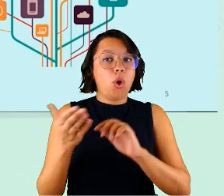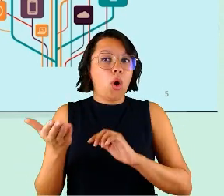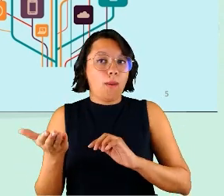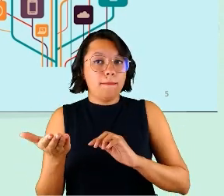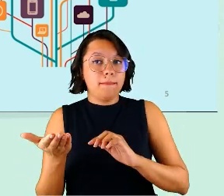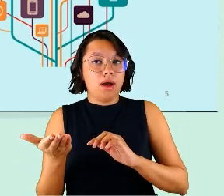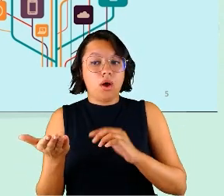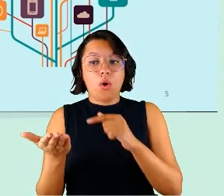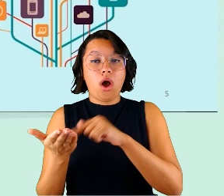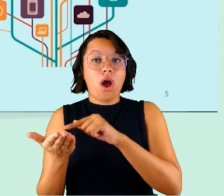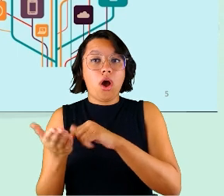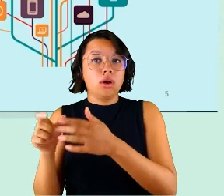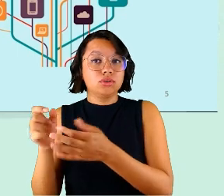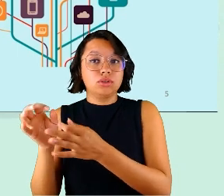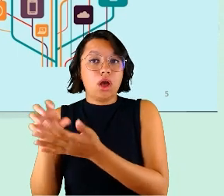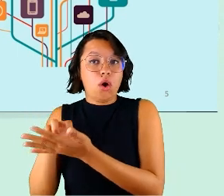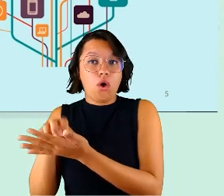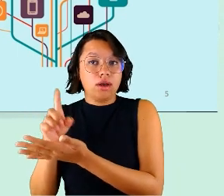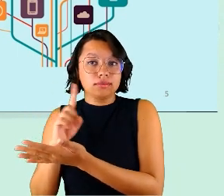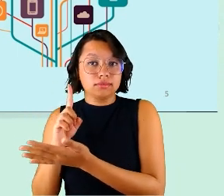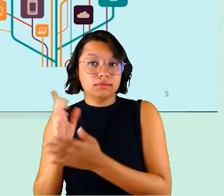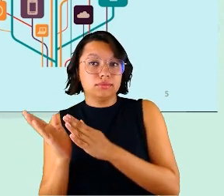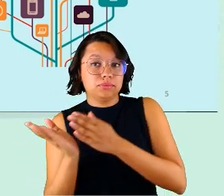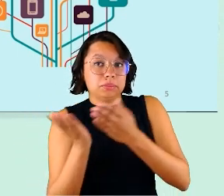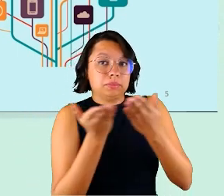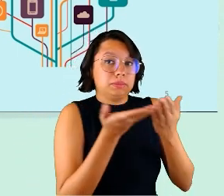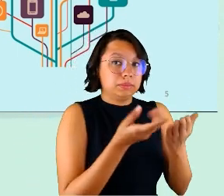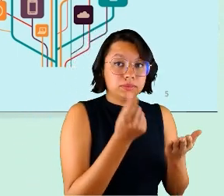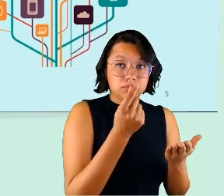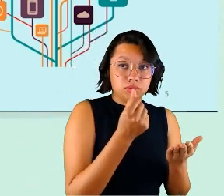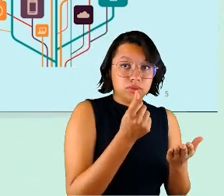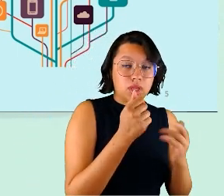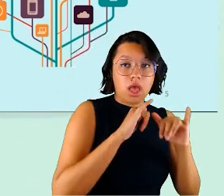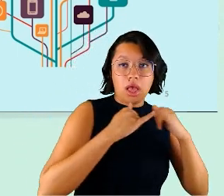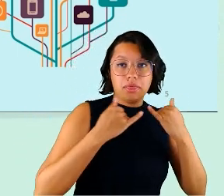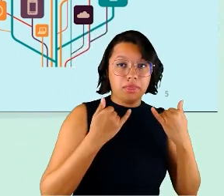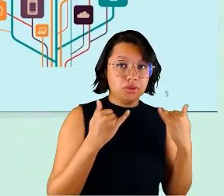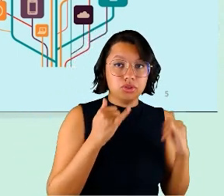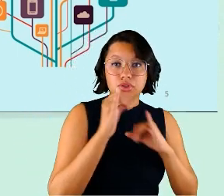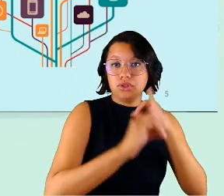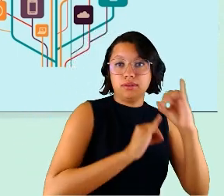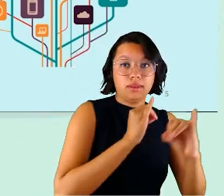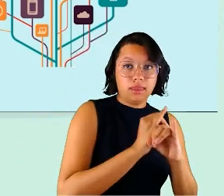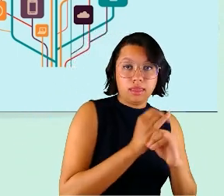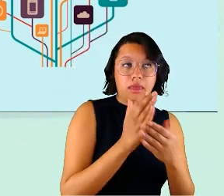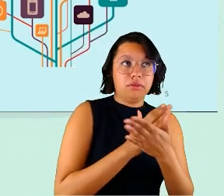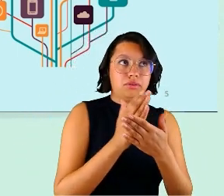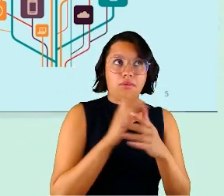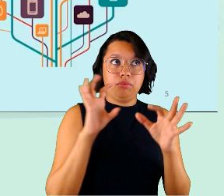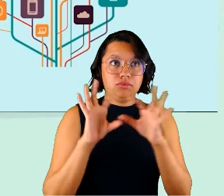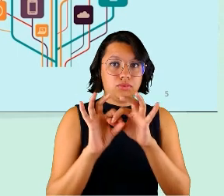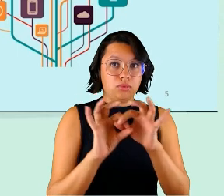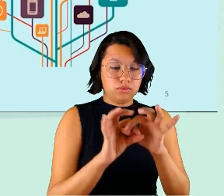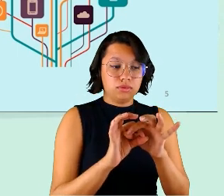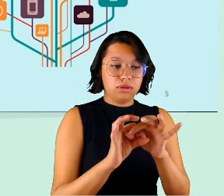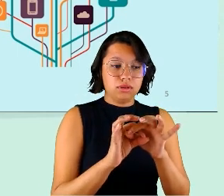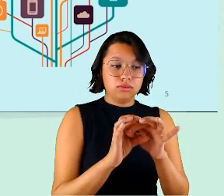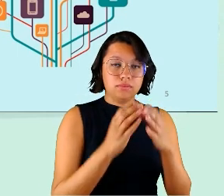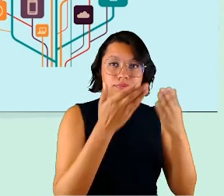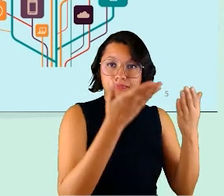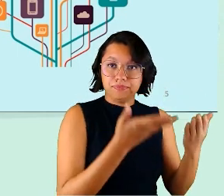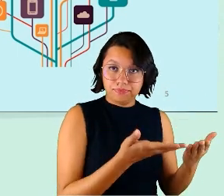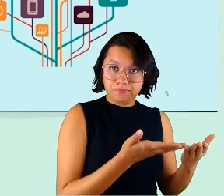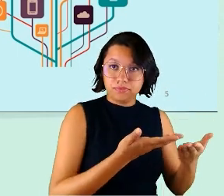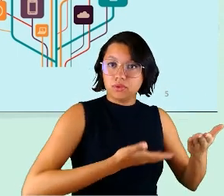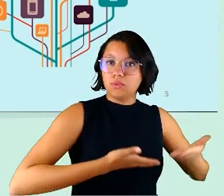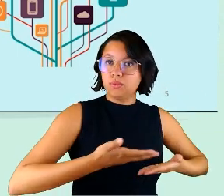mãos, ele sai da organização e ele passa esses custos com energia, com banda larga, em alguns contextos passa para